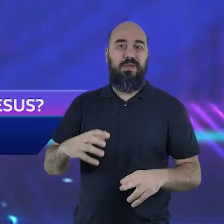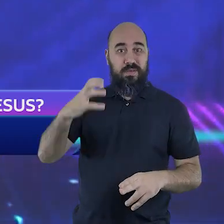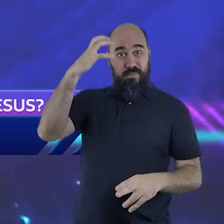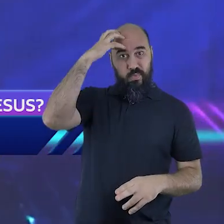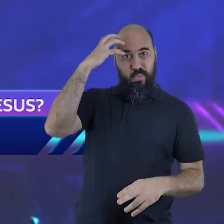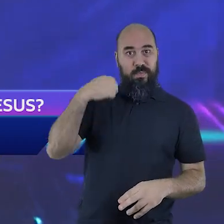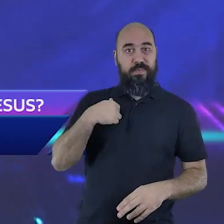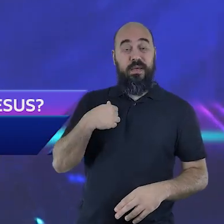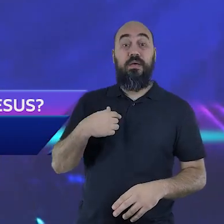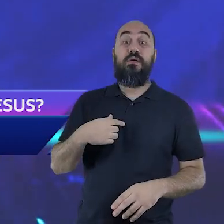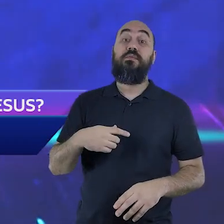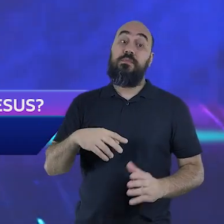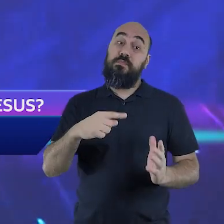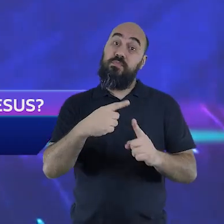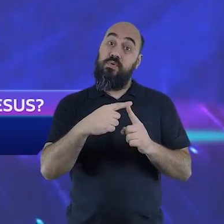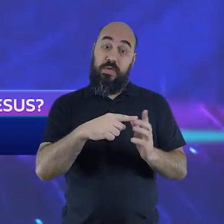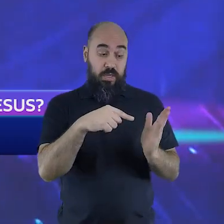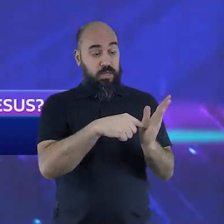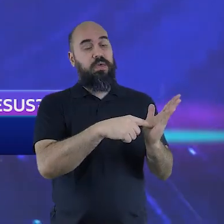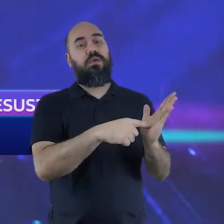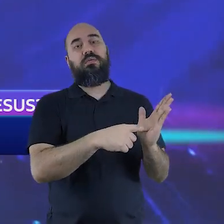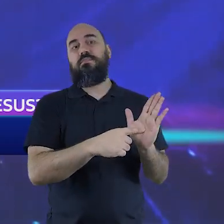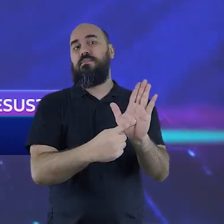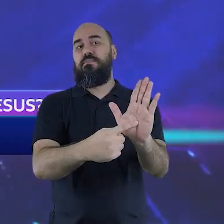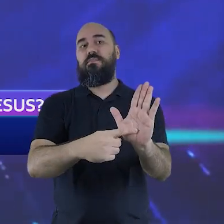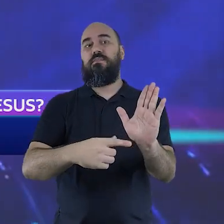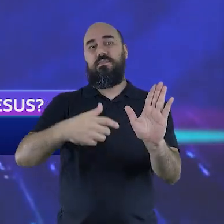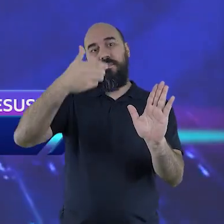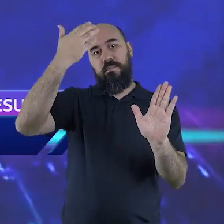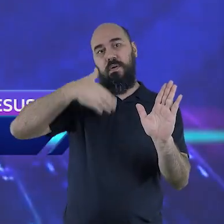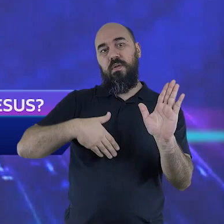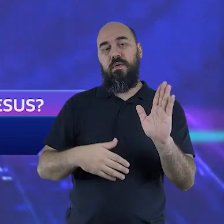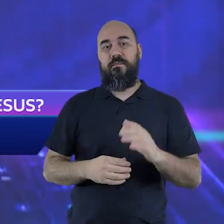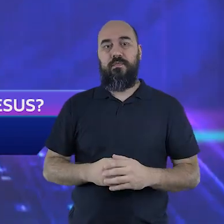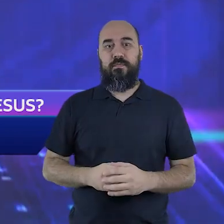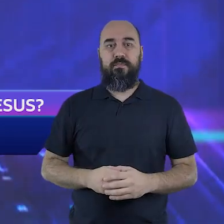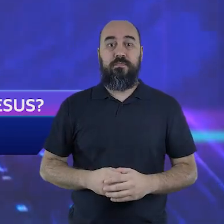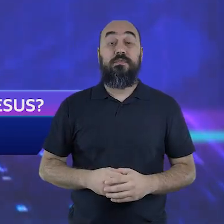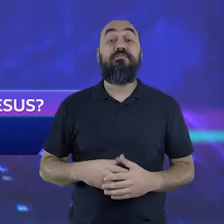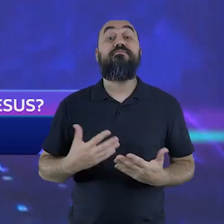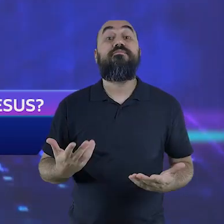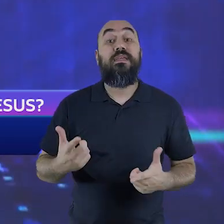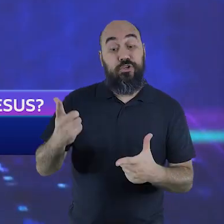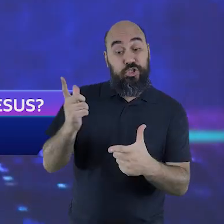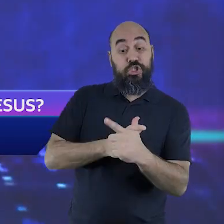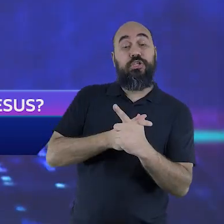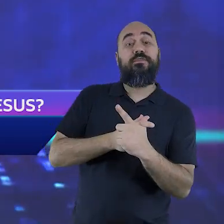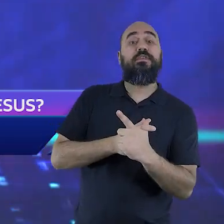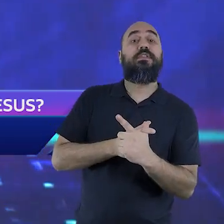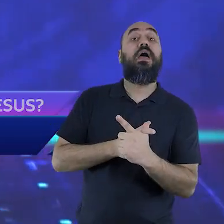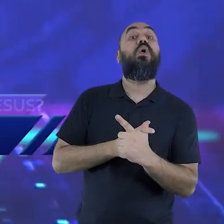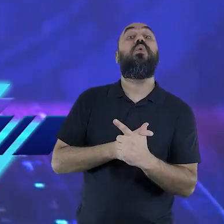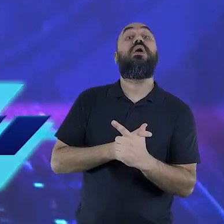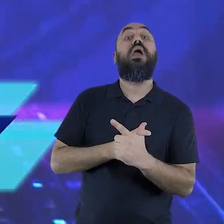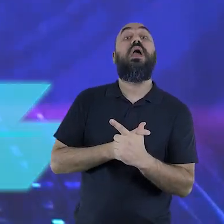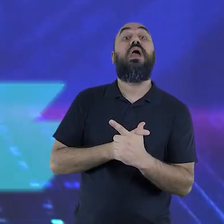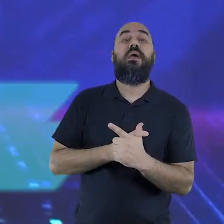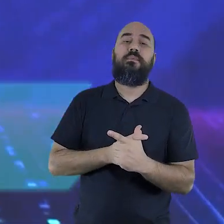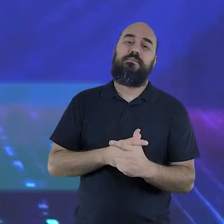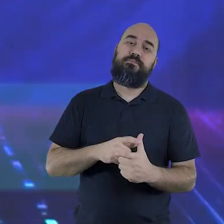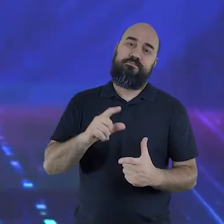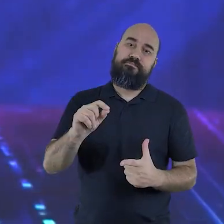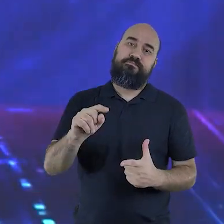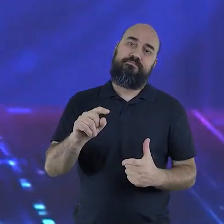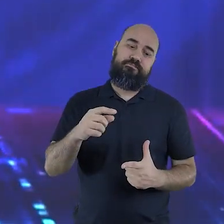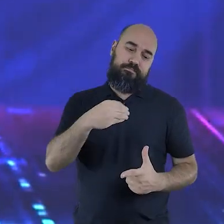Em outras palavras, a dívida que eu e você temos, ela chama-se